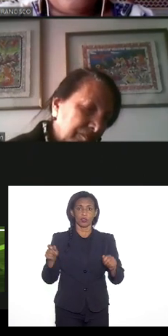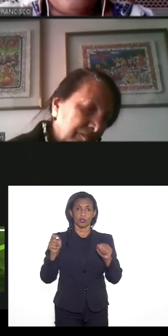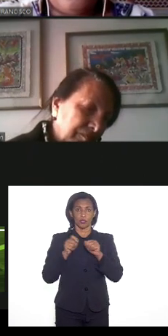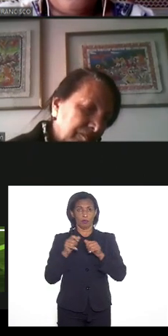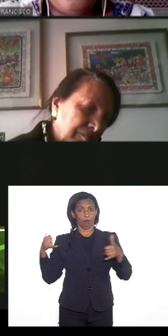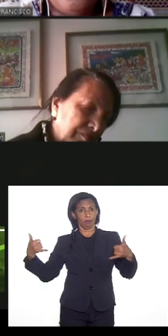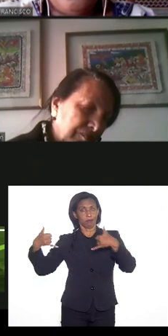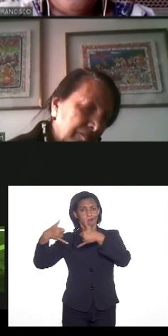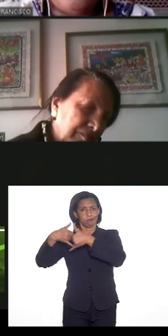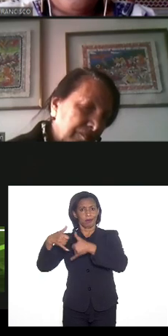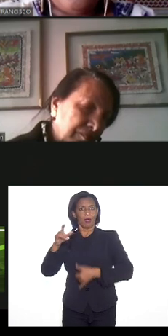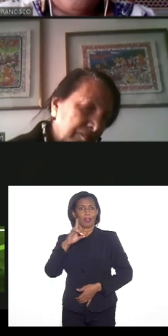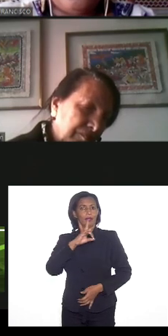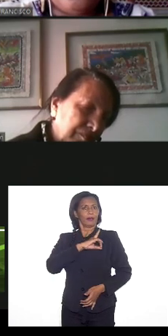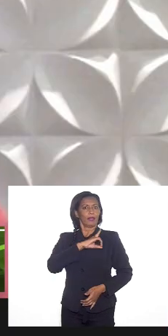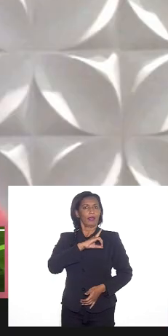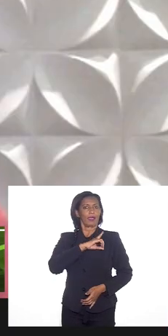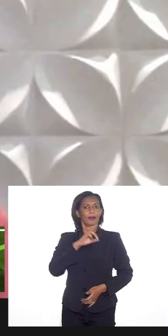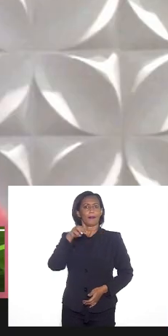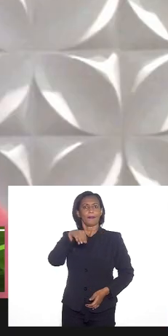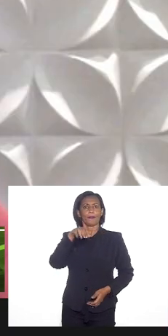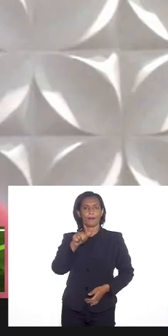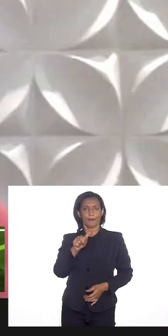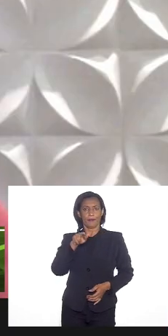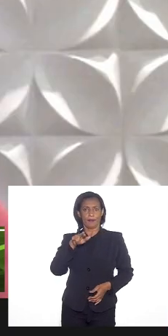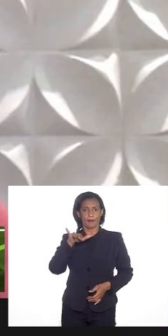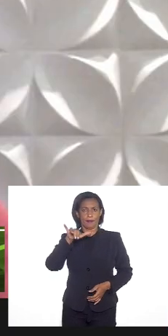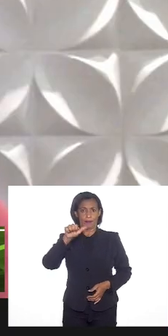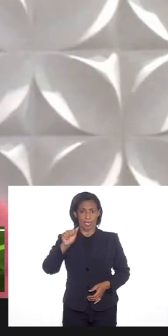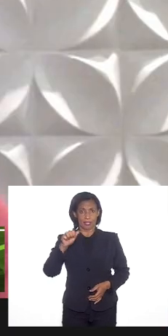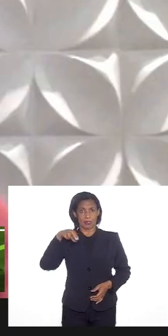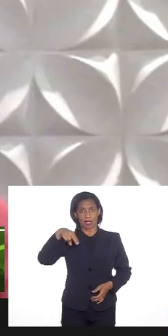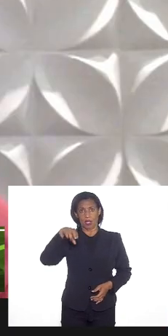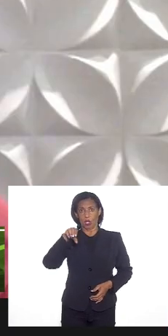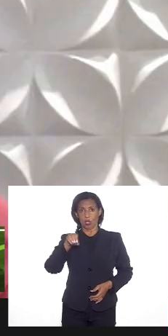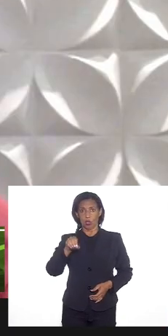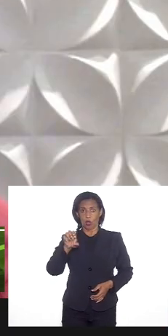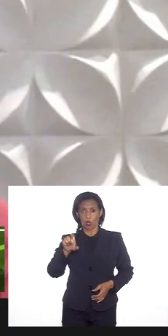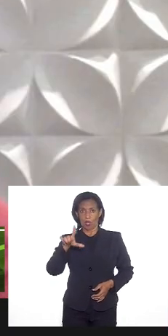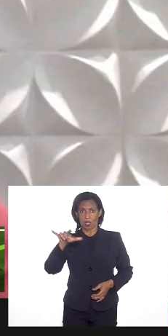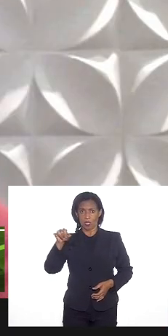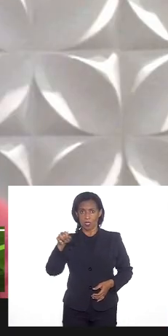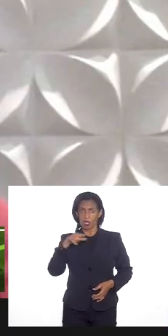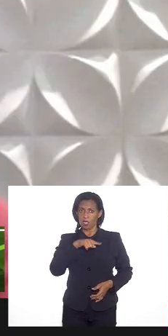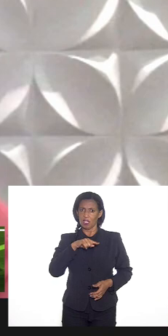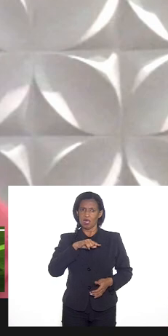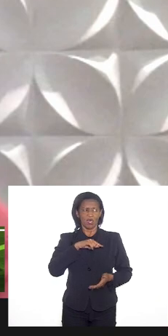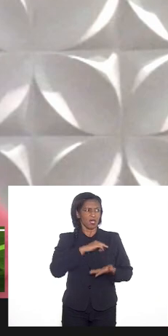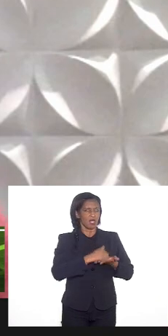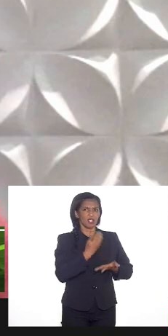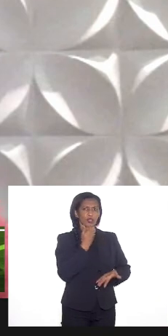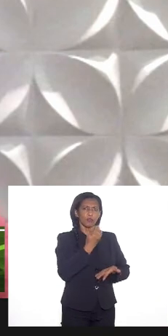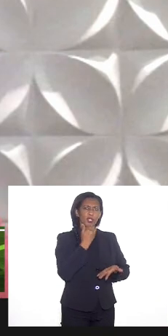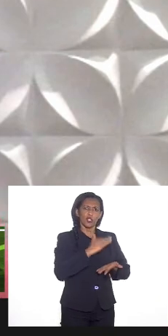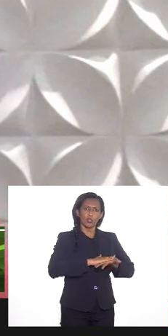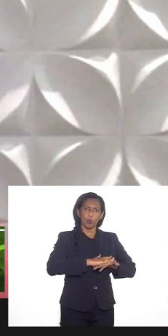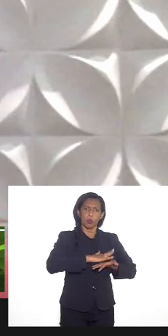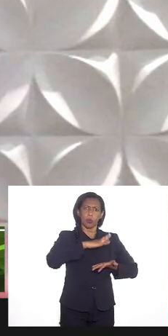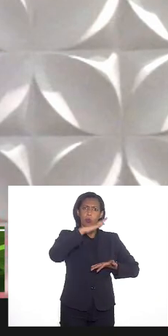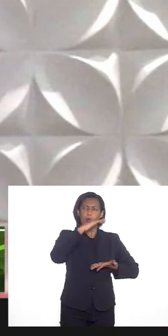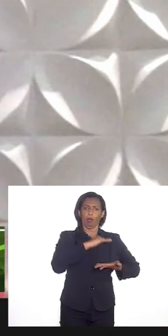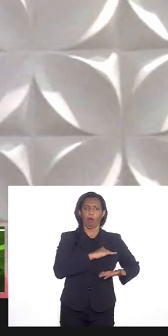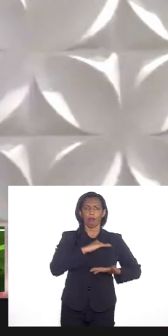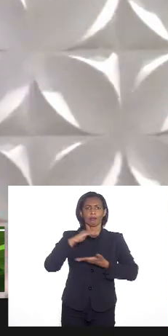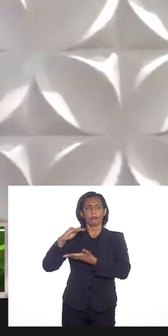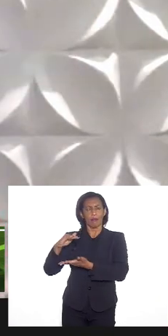contato com a delegada Marcia Noeli para levar para ela essa demanda que chegou aqui a